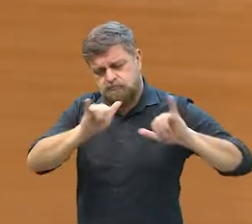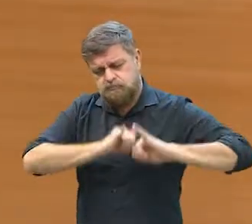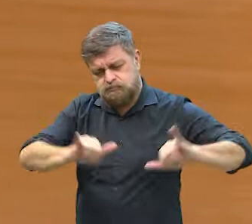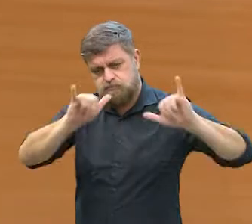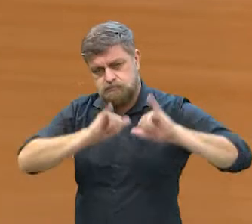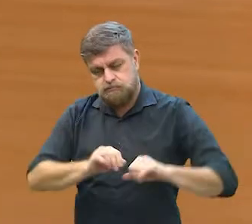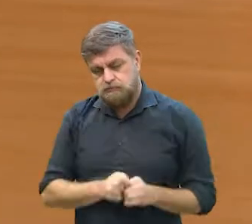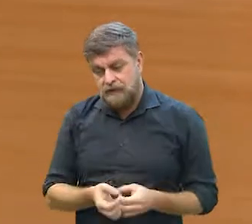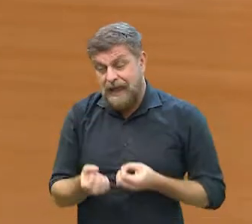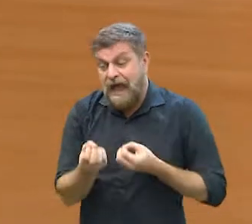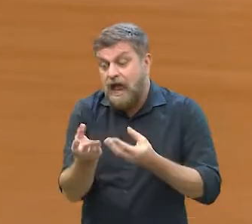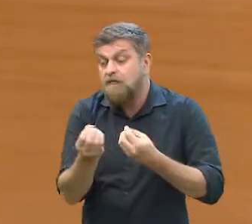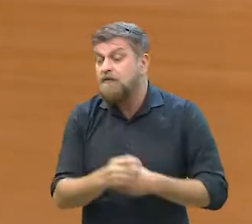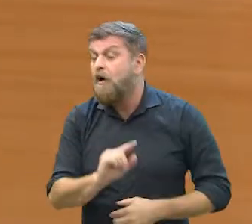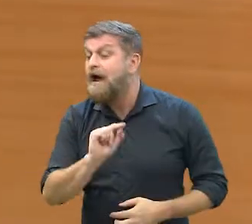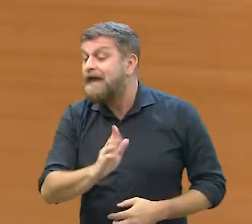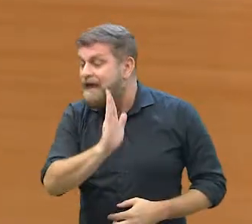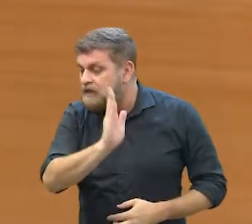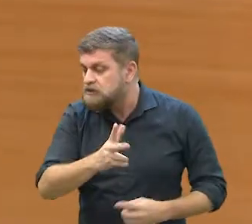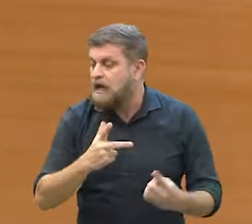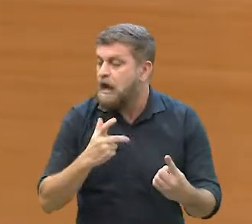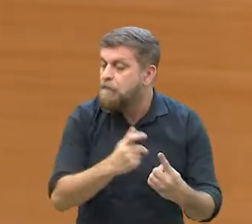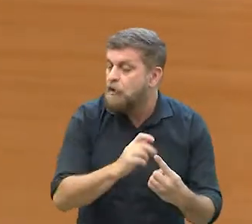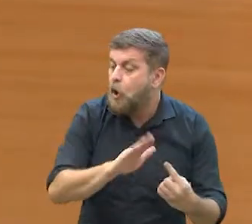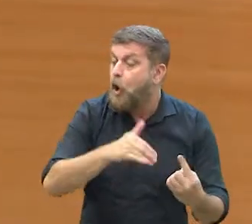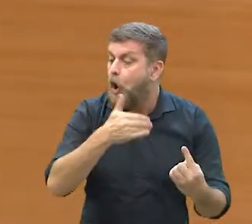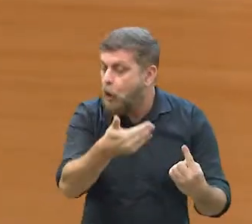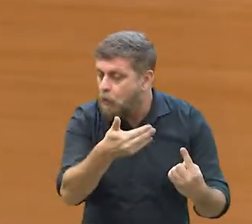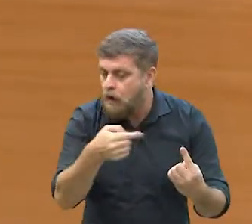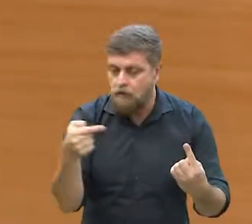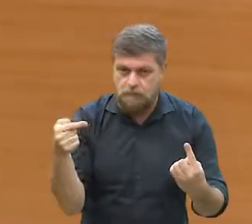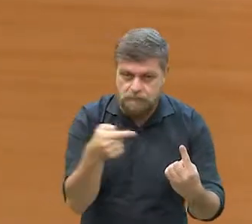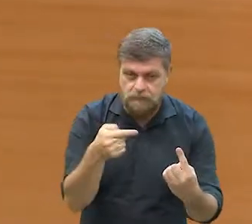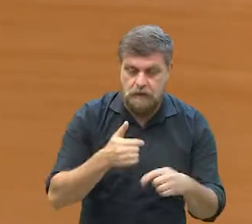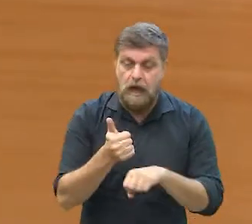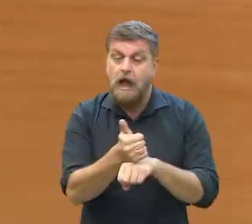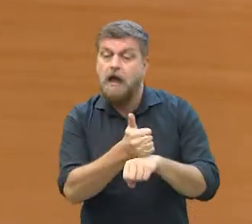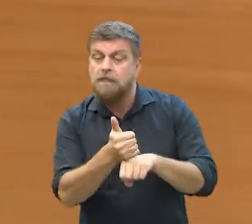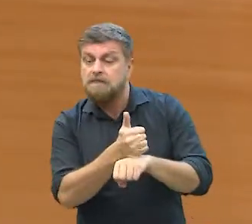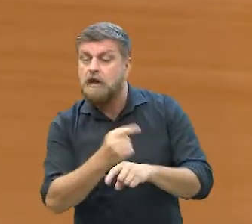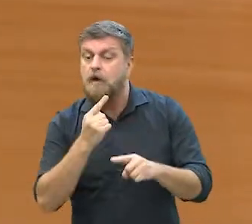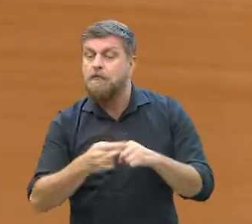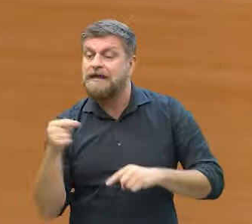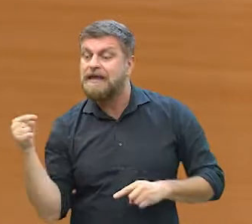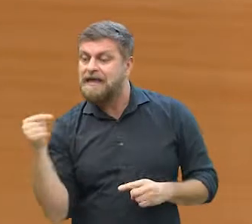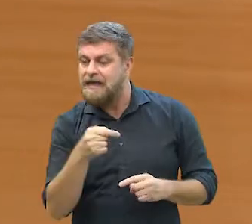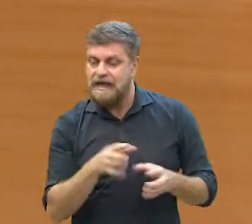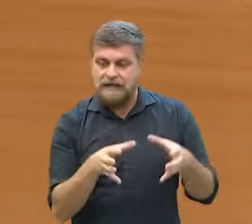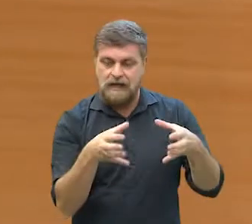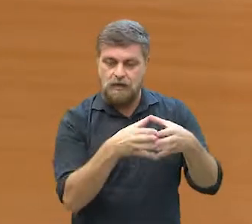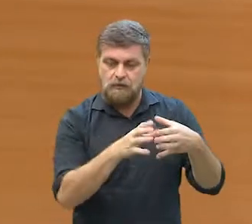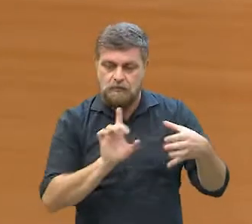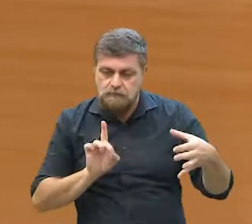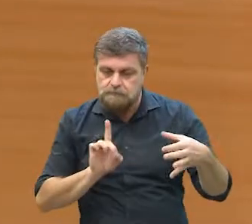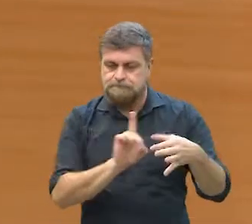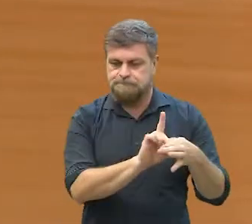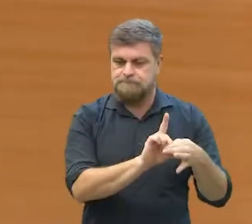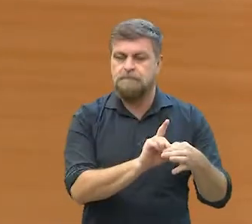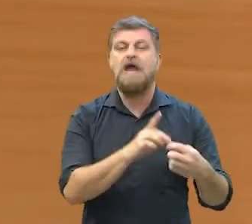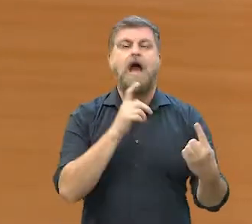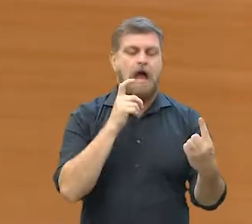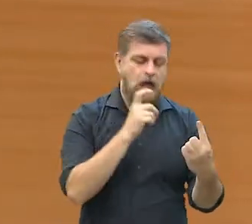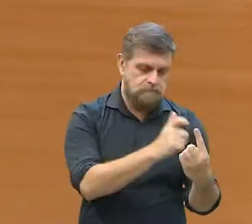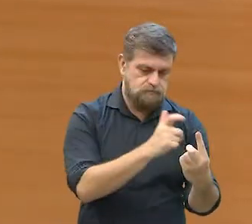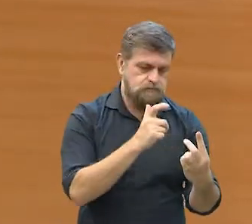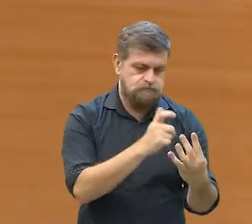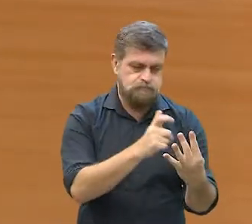divulgar dados de quem já tomou a vacina, qual vacina tomou, enfim, qual a profissão, por que ela se encaixa no